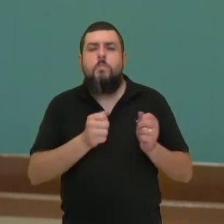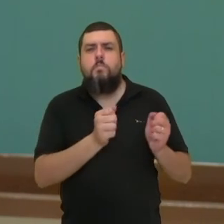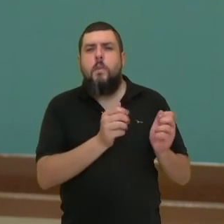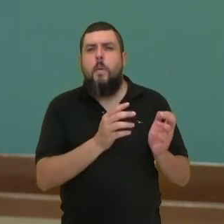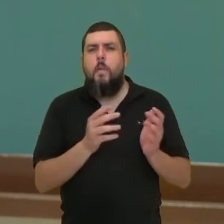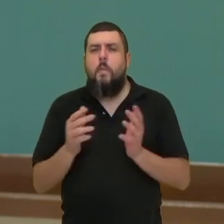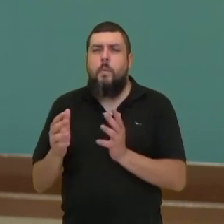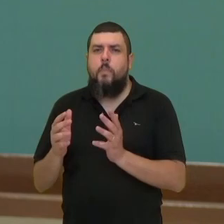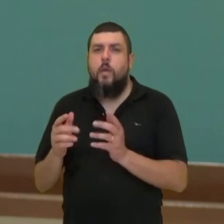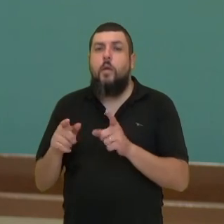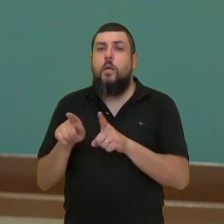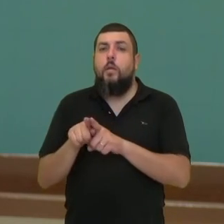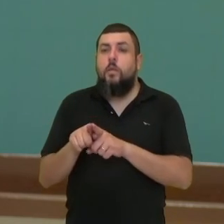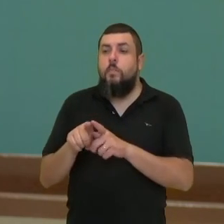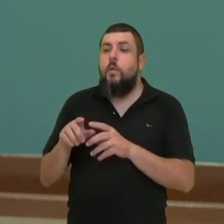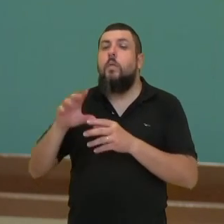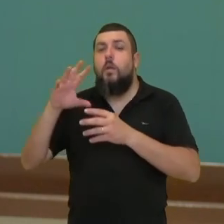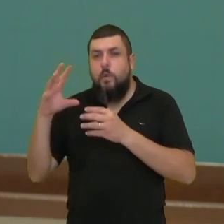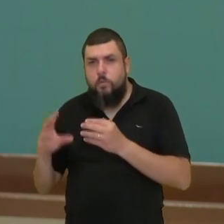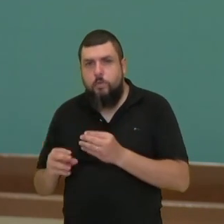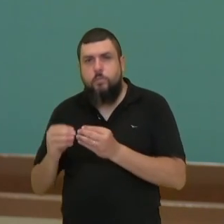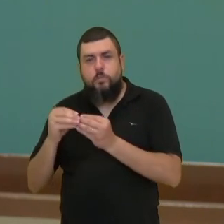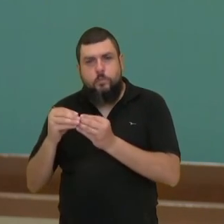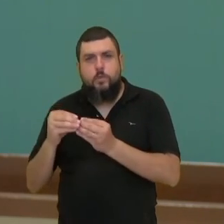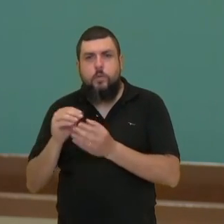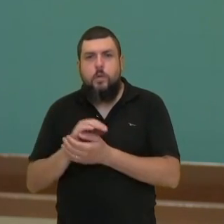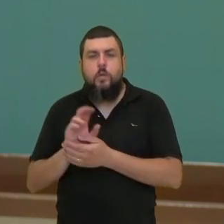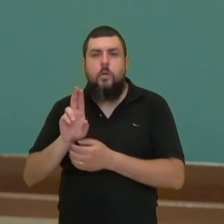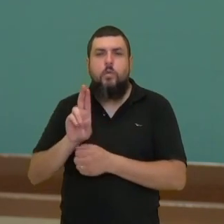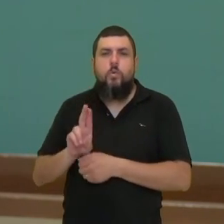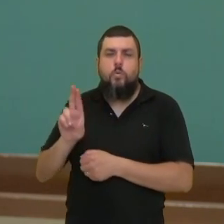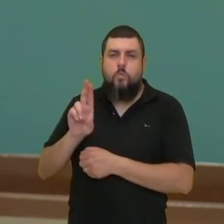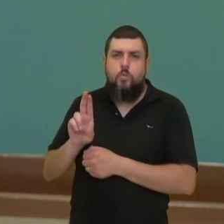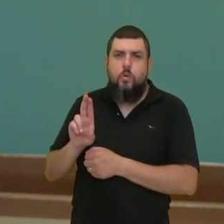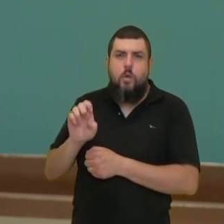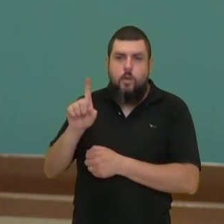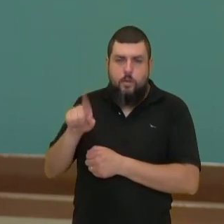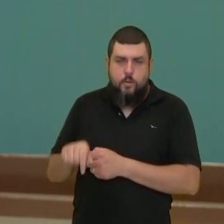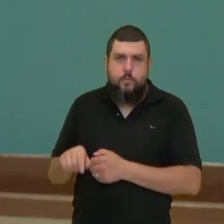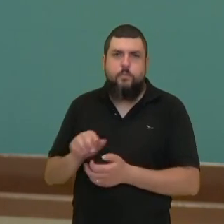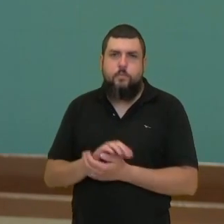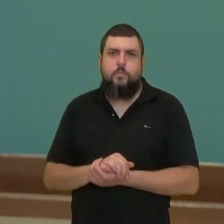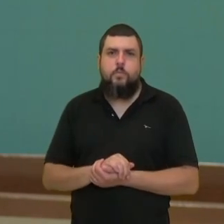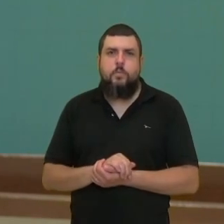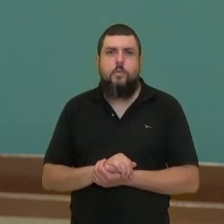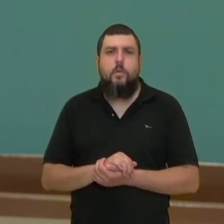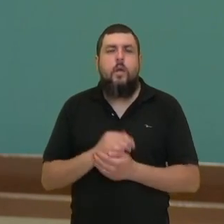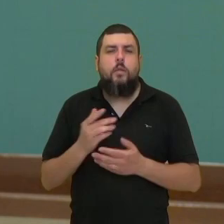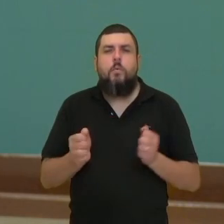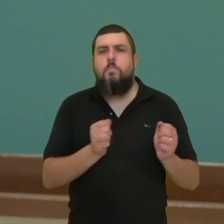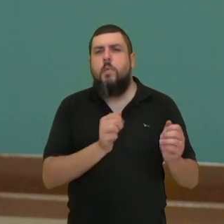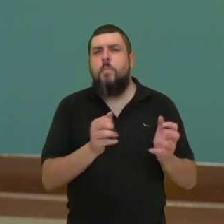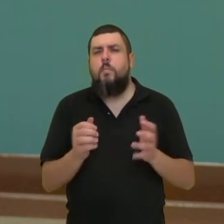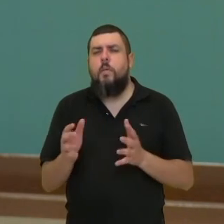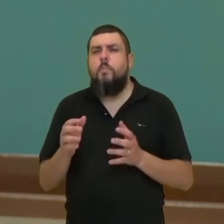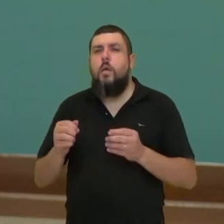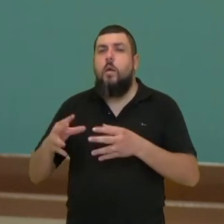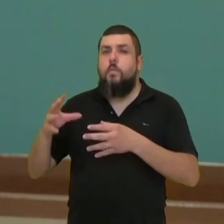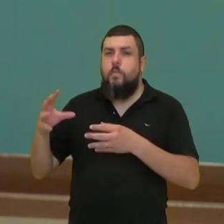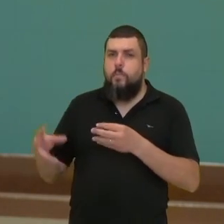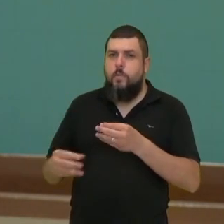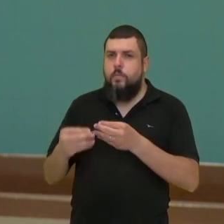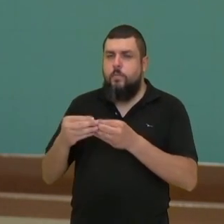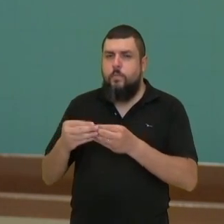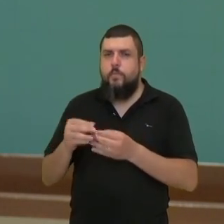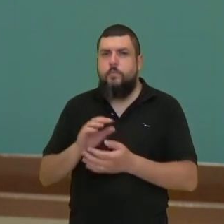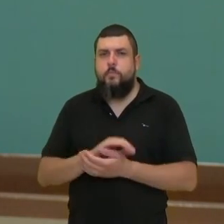o sentido e ela funciona como adição de informação. está adicionando. É uma locução